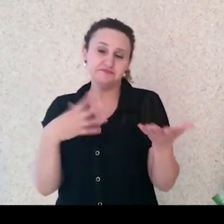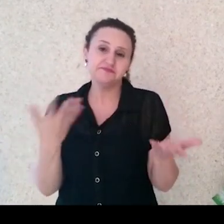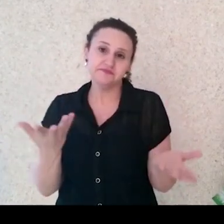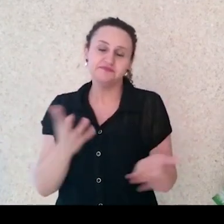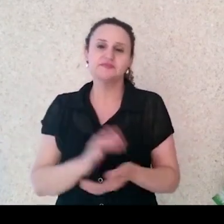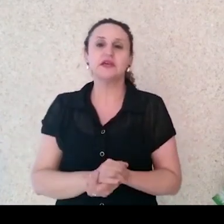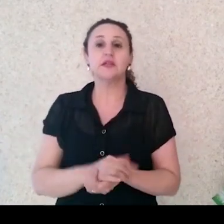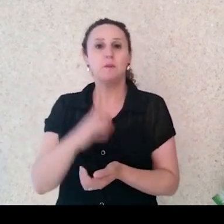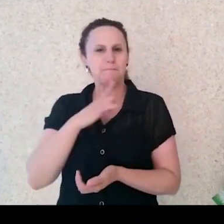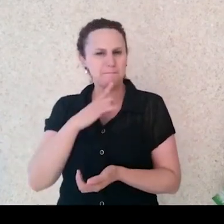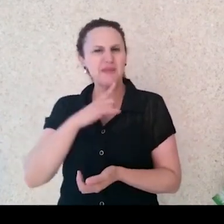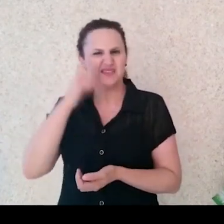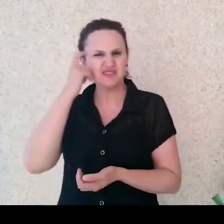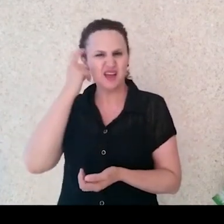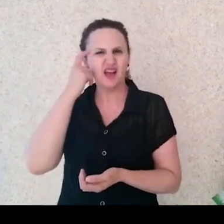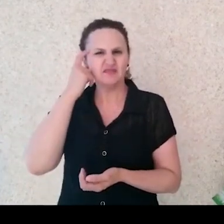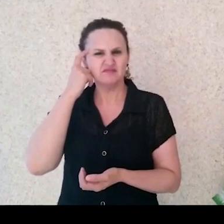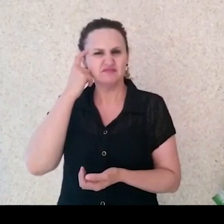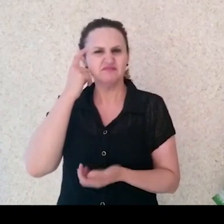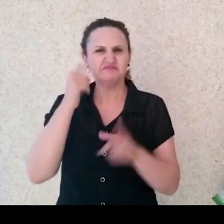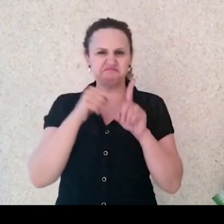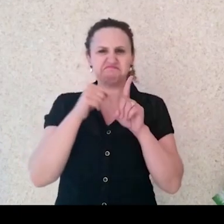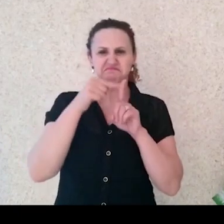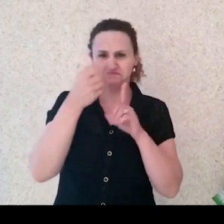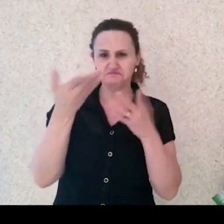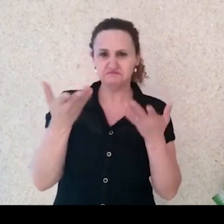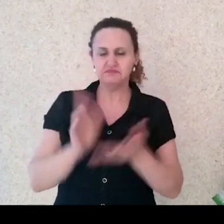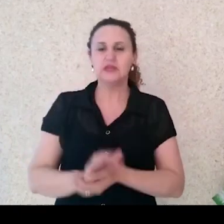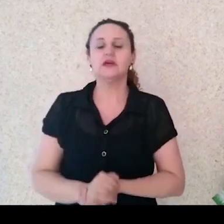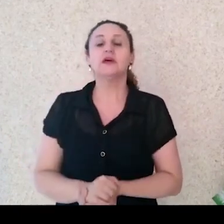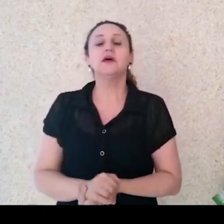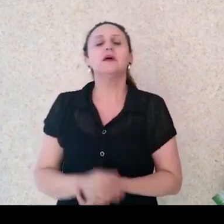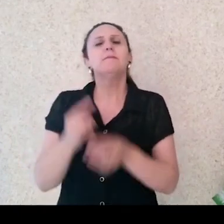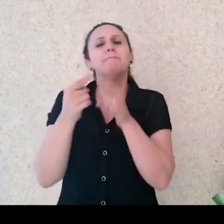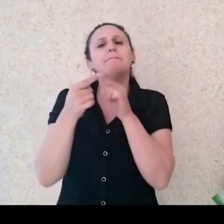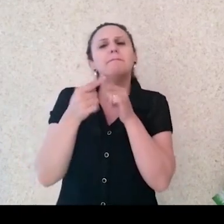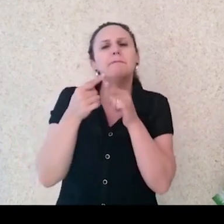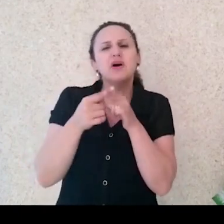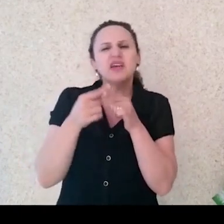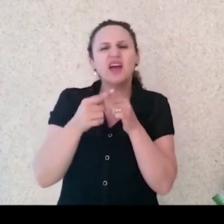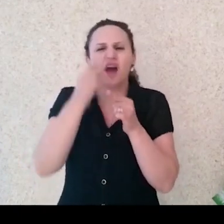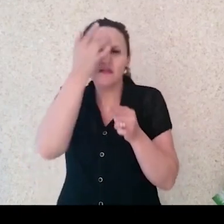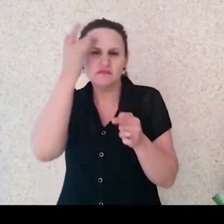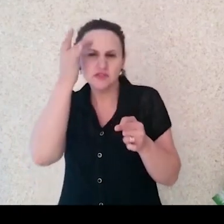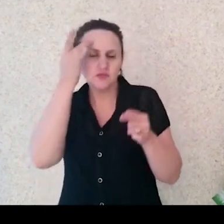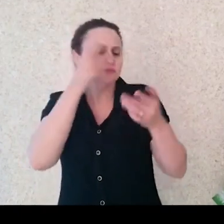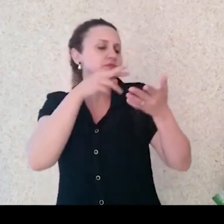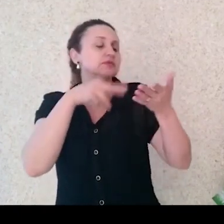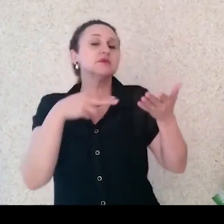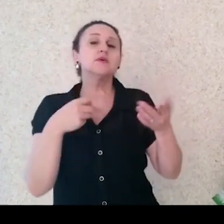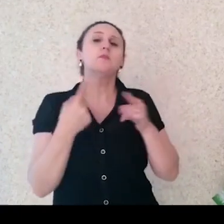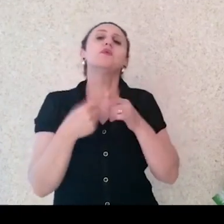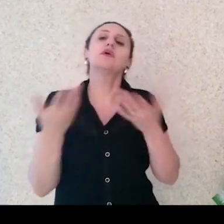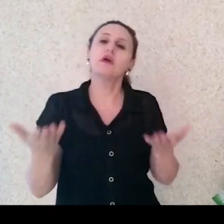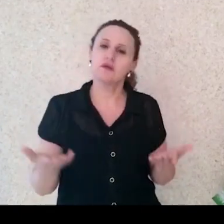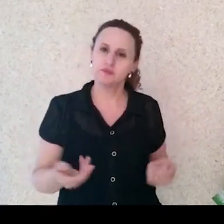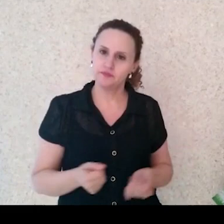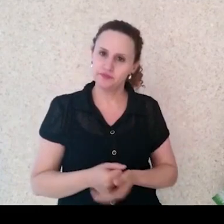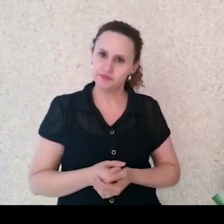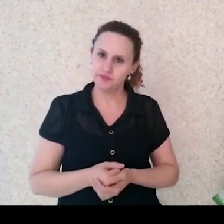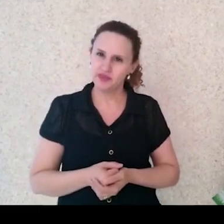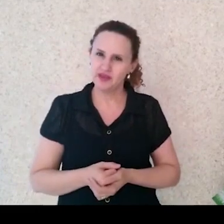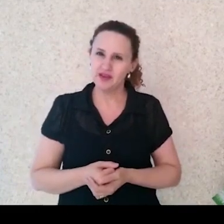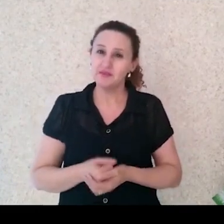pensar nessas relações. Quando se pergunta por que as pessoas leem, o principal fator de escolha, de